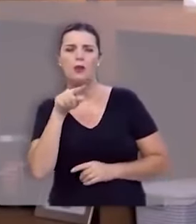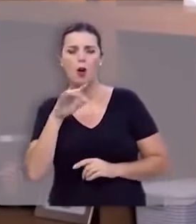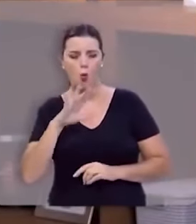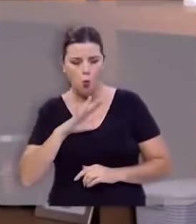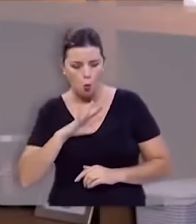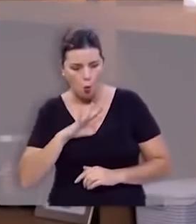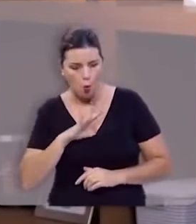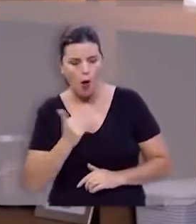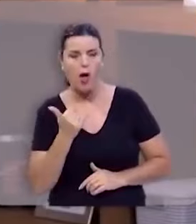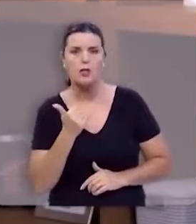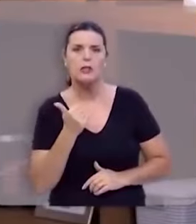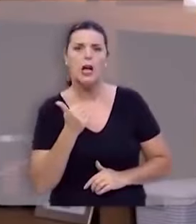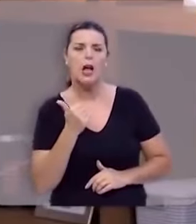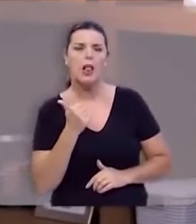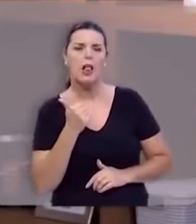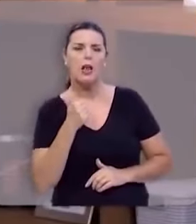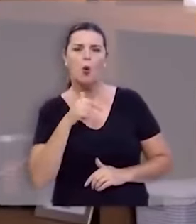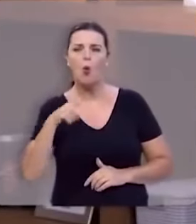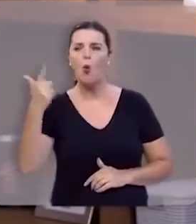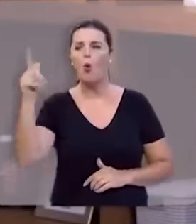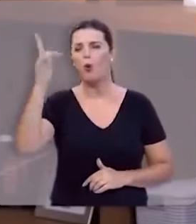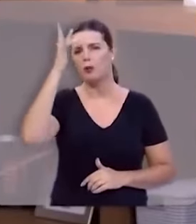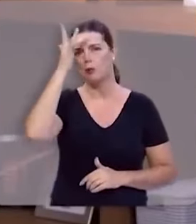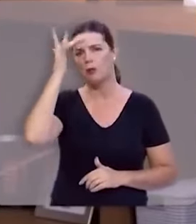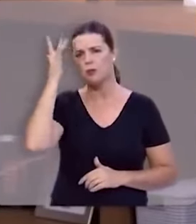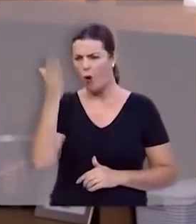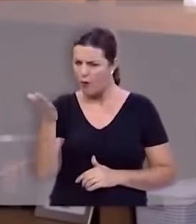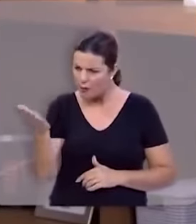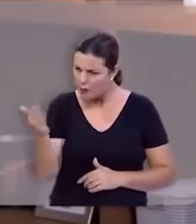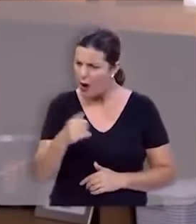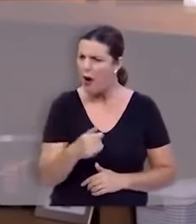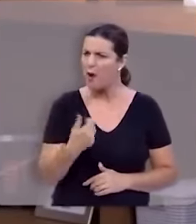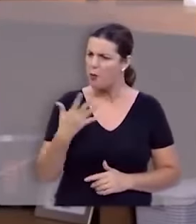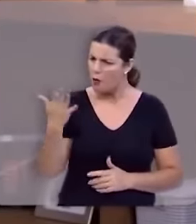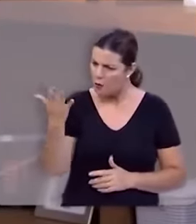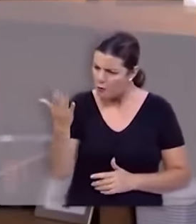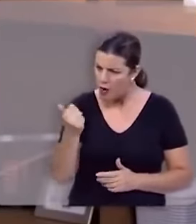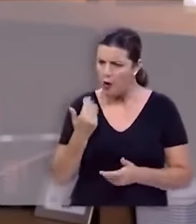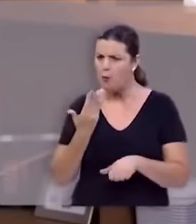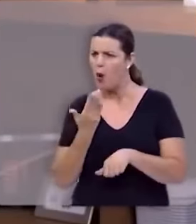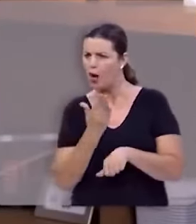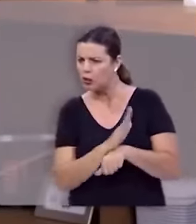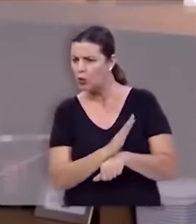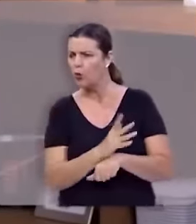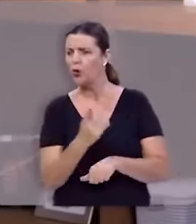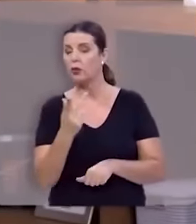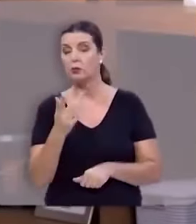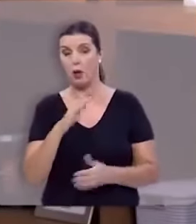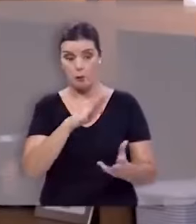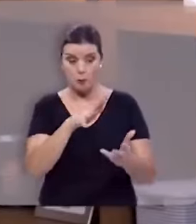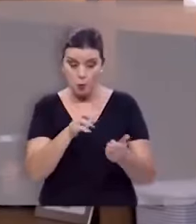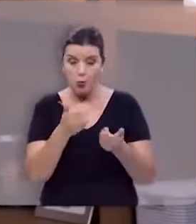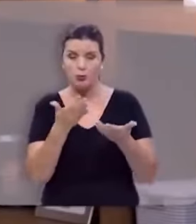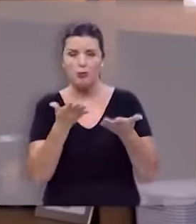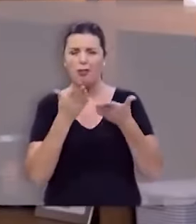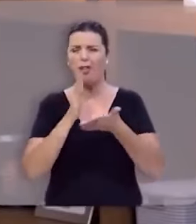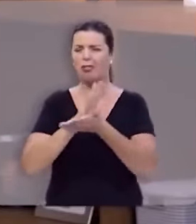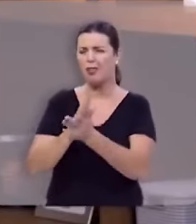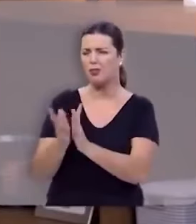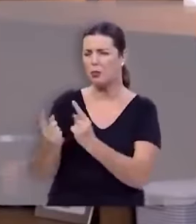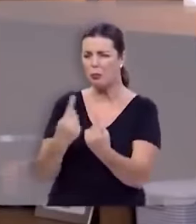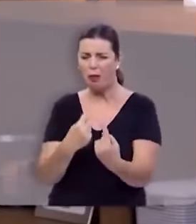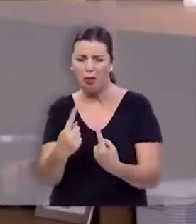encorajador no mundo onde as pessoas querem destruir umas às outras pisar umas sobre as outras